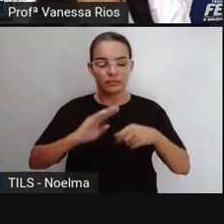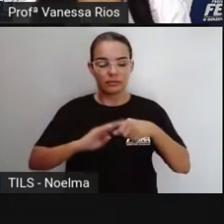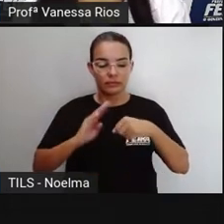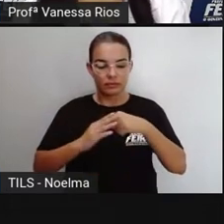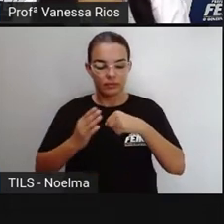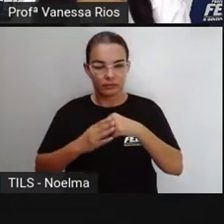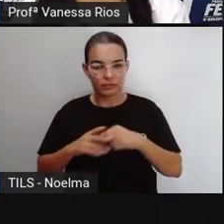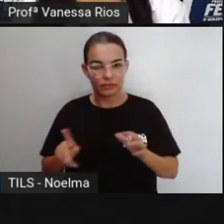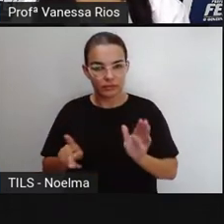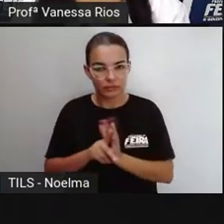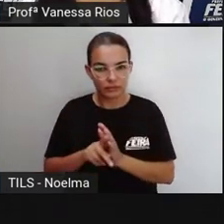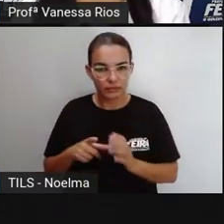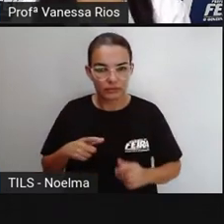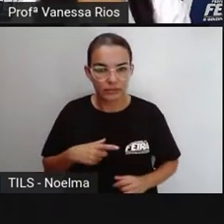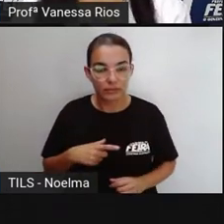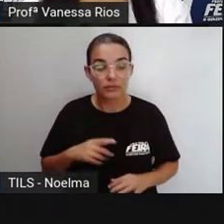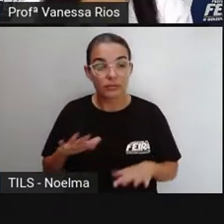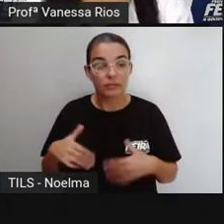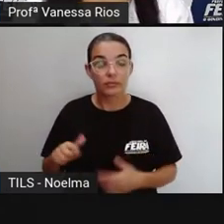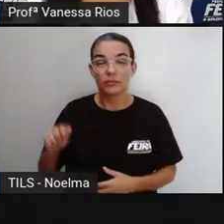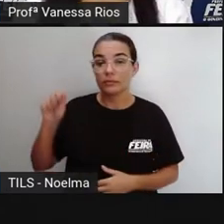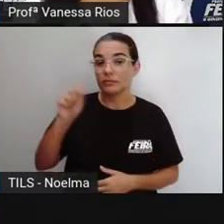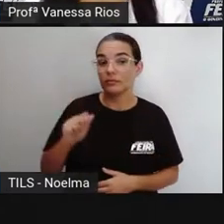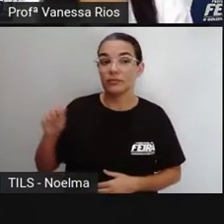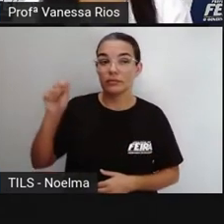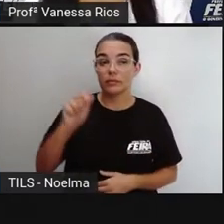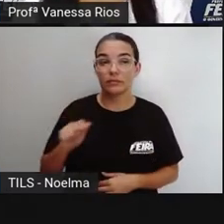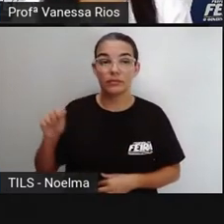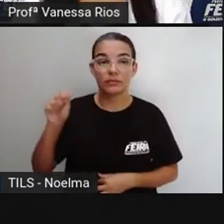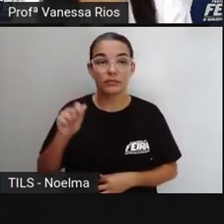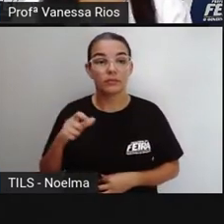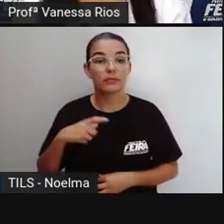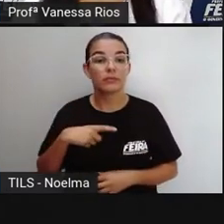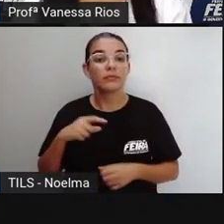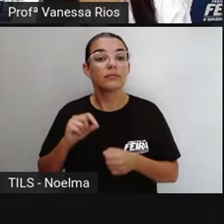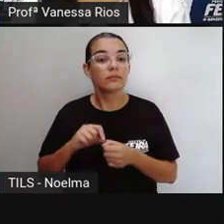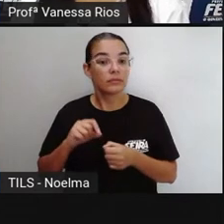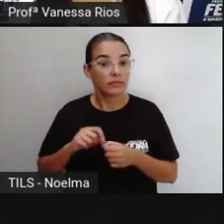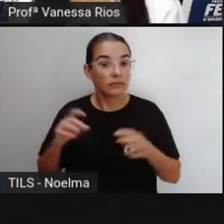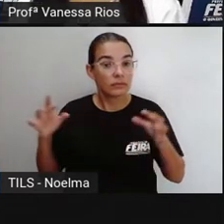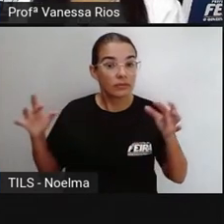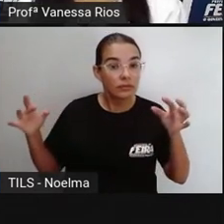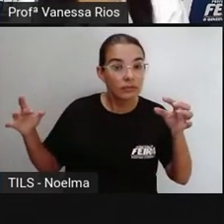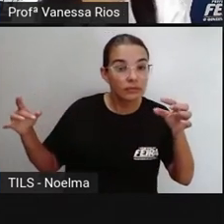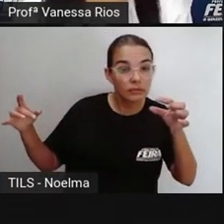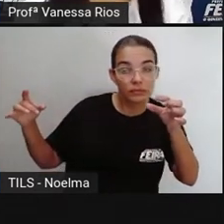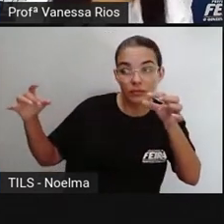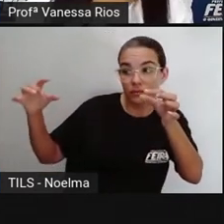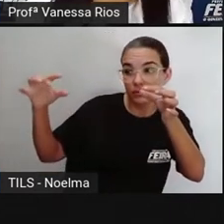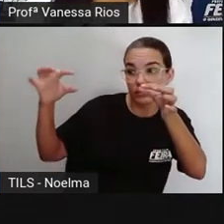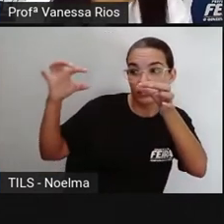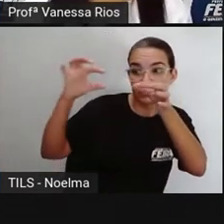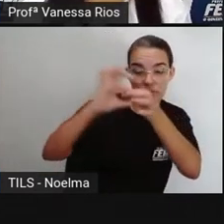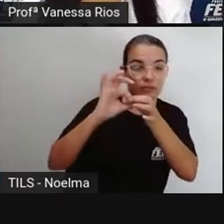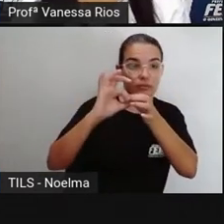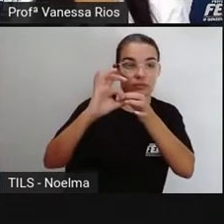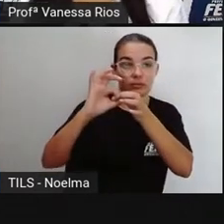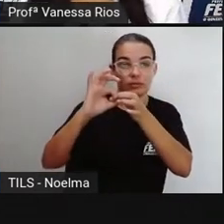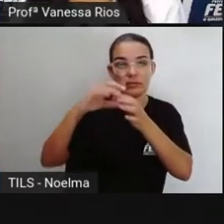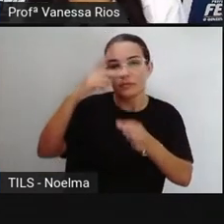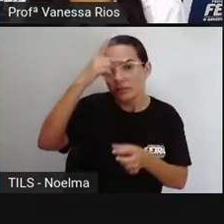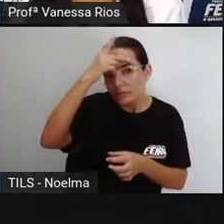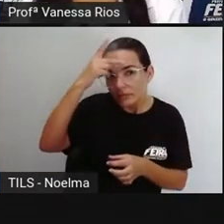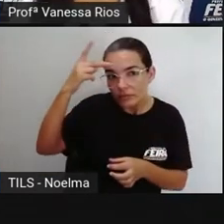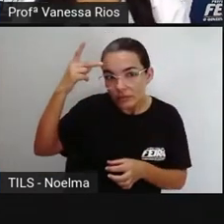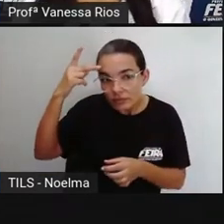pode ter. Então, as associações de bairro vão fazer essa ligação entre as pessoas e o poder